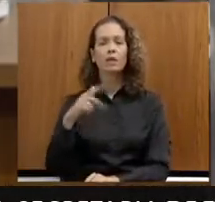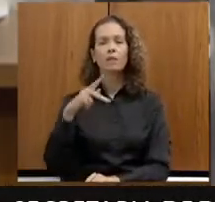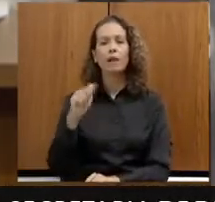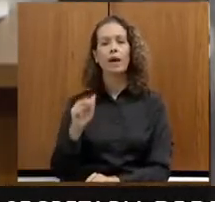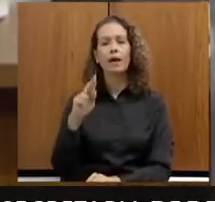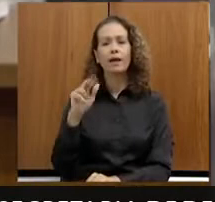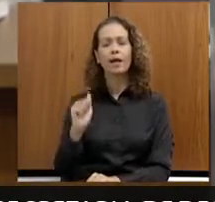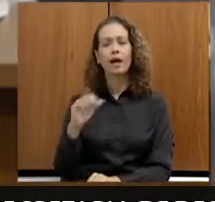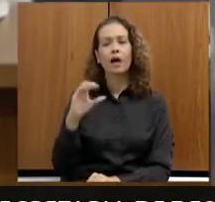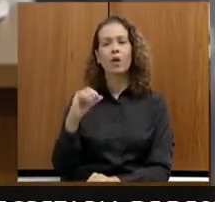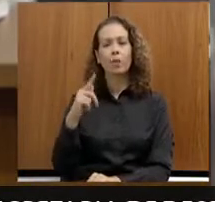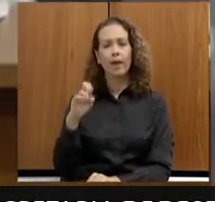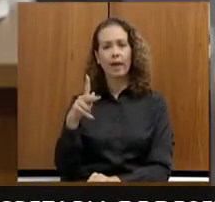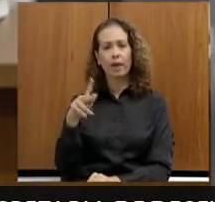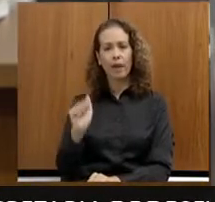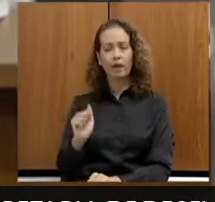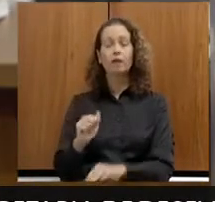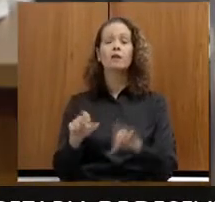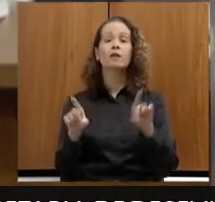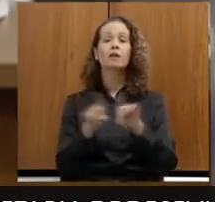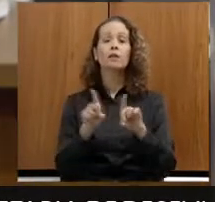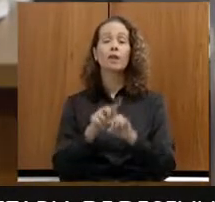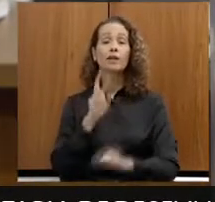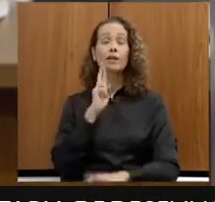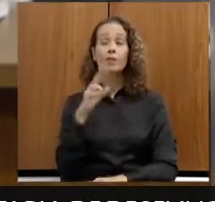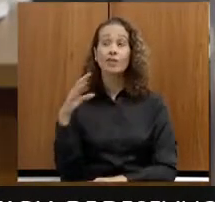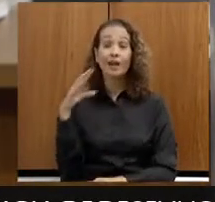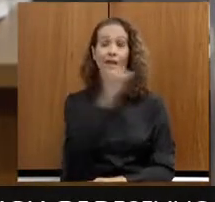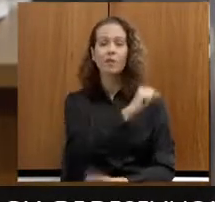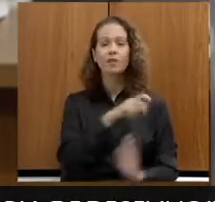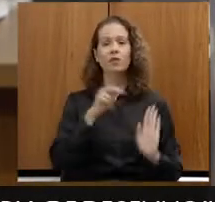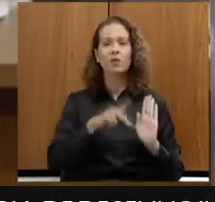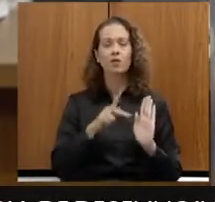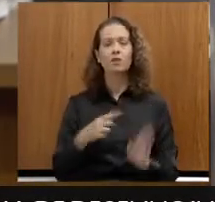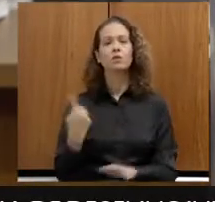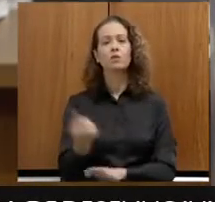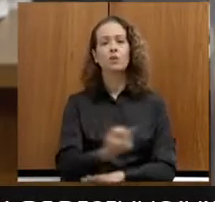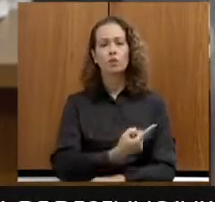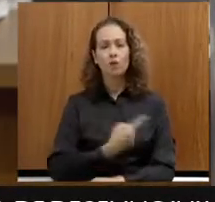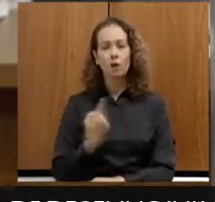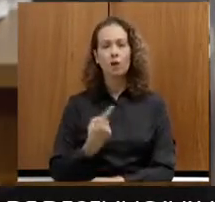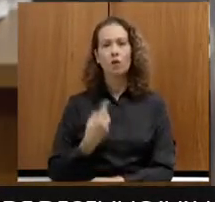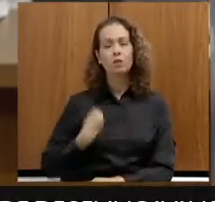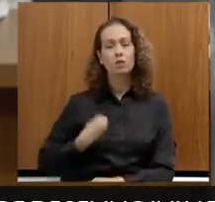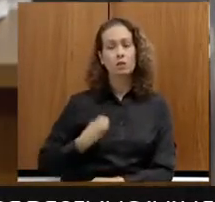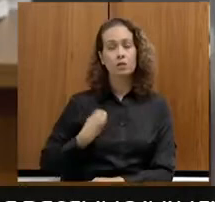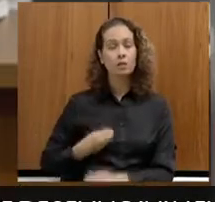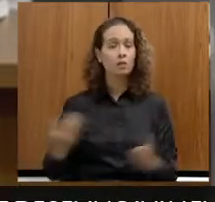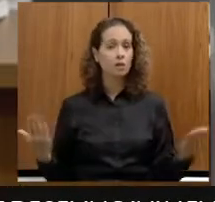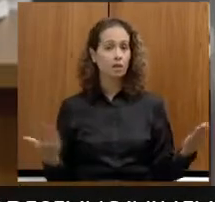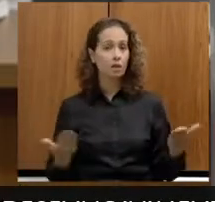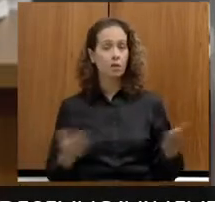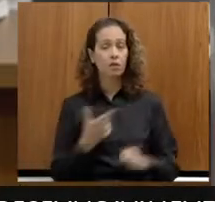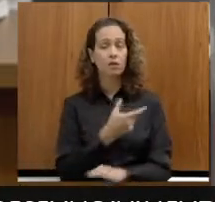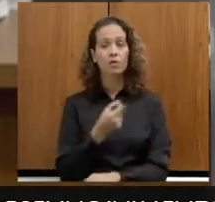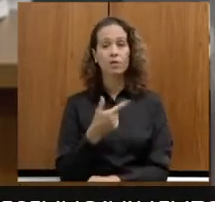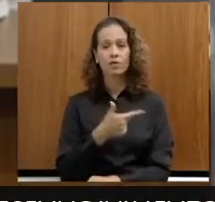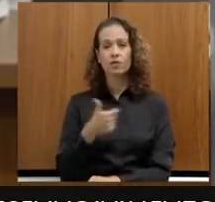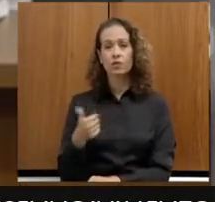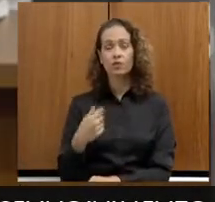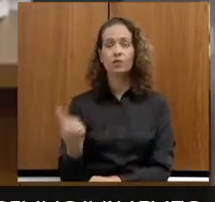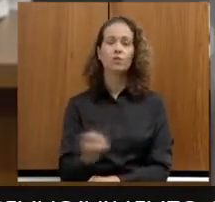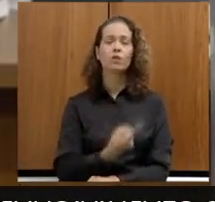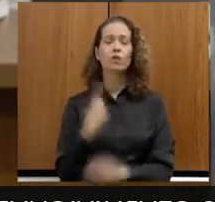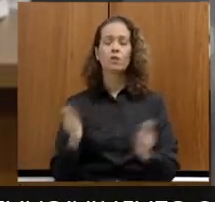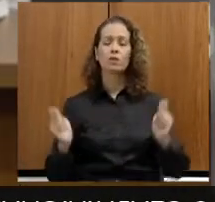vamos fazer o a gente chama de projeto de resposta rápida, estarmos presentes para eles agora. Em 2021, nós vamos